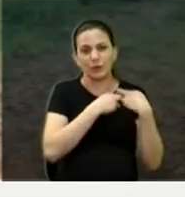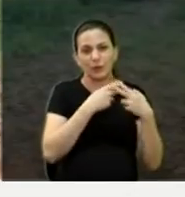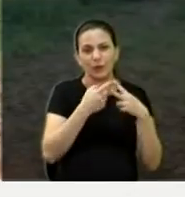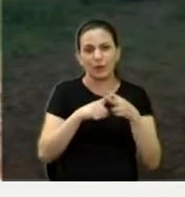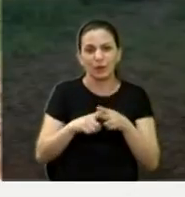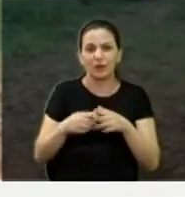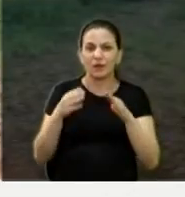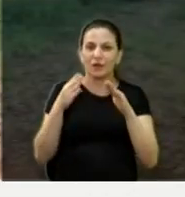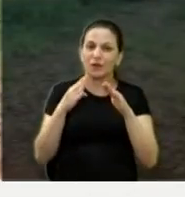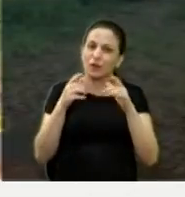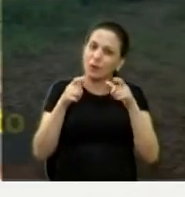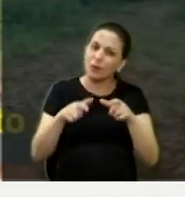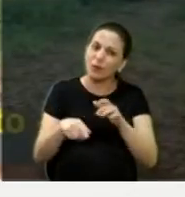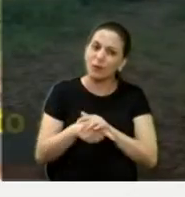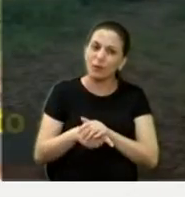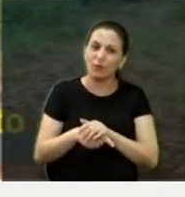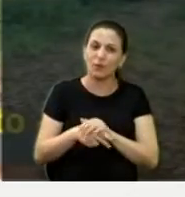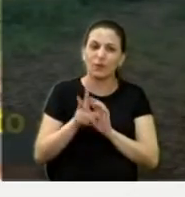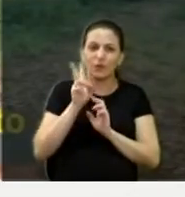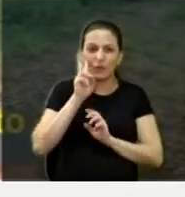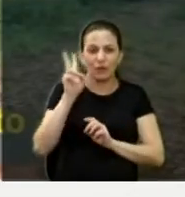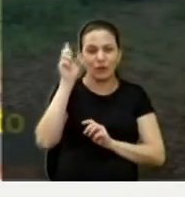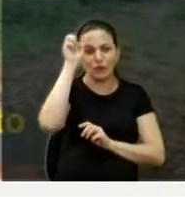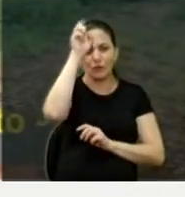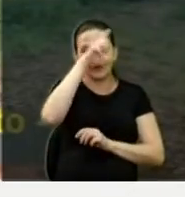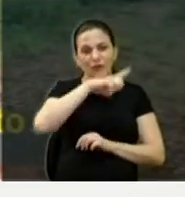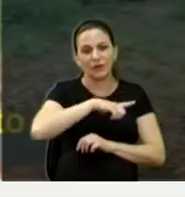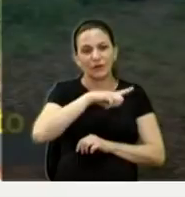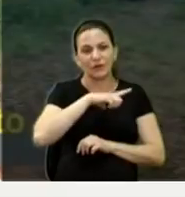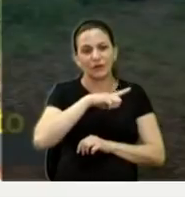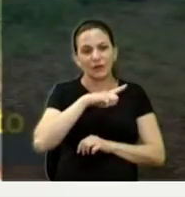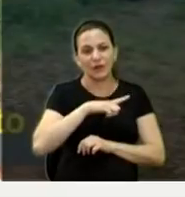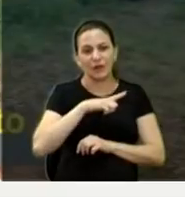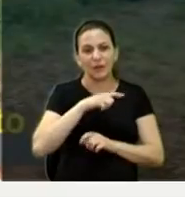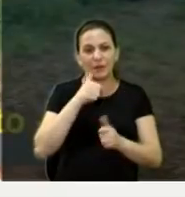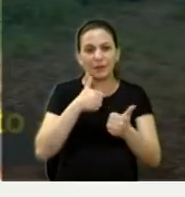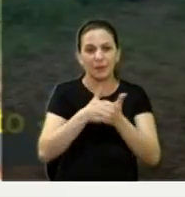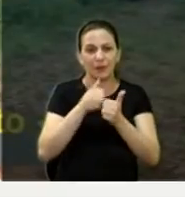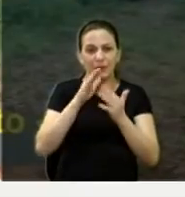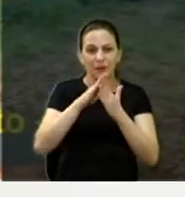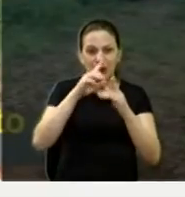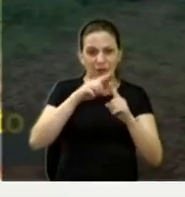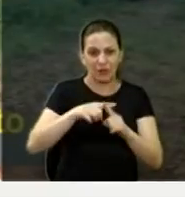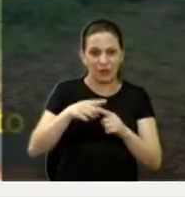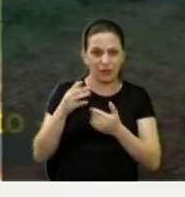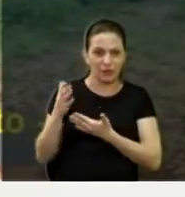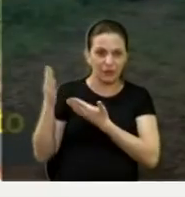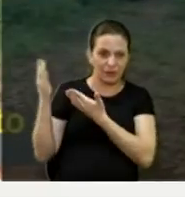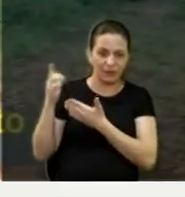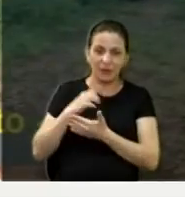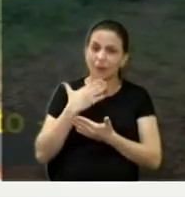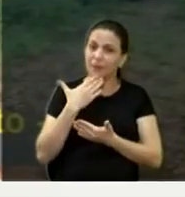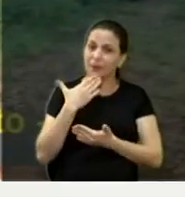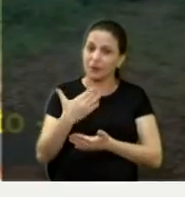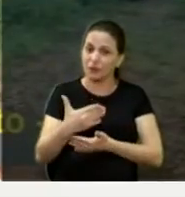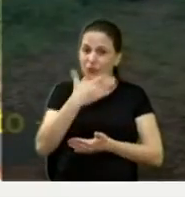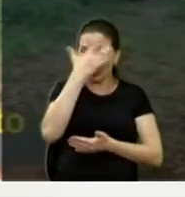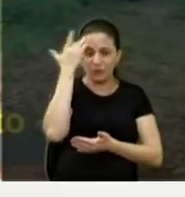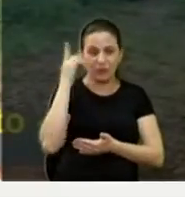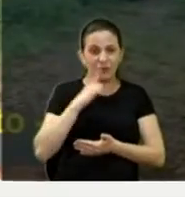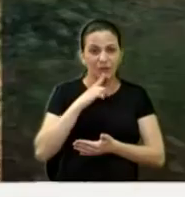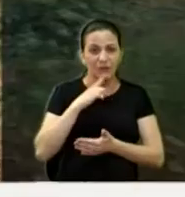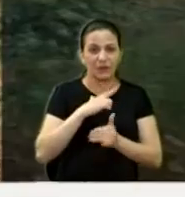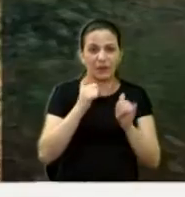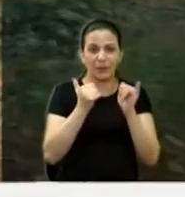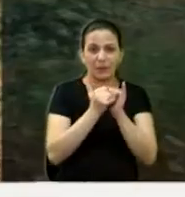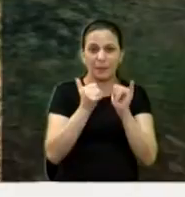Por favor. Olha aí, porque você vê como é difícil. E a Praça da Igreja São Benedito, na Vila Xavier. Eu estou pedindo para quem tem a praça no